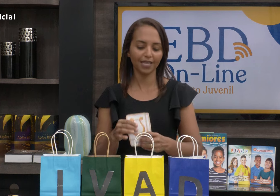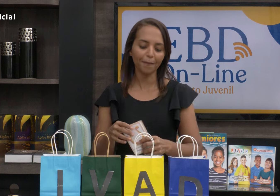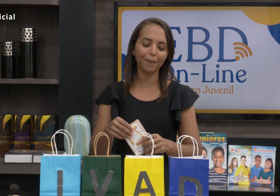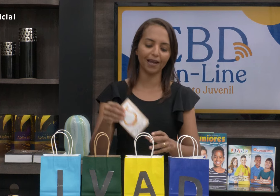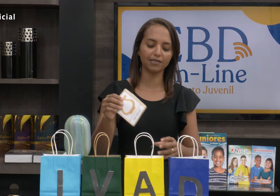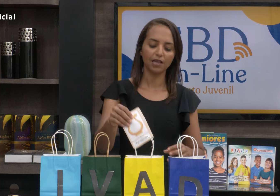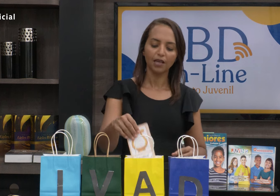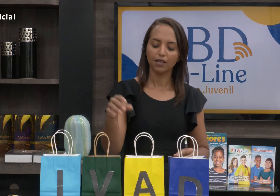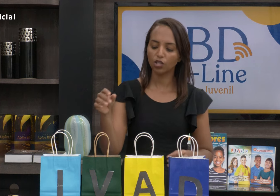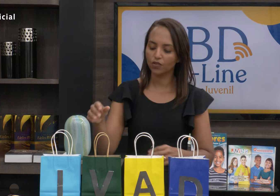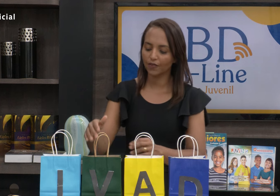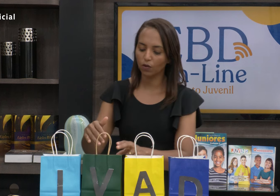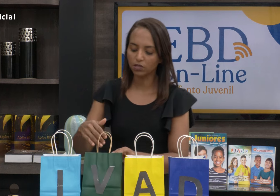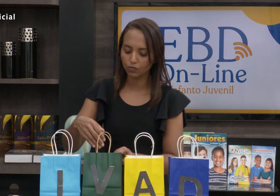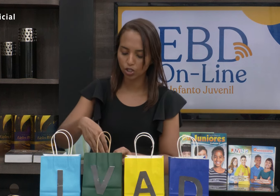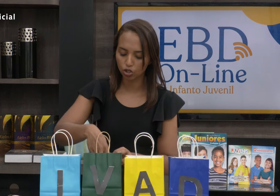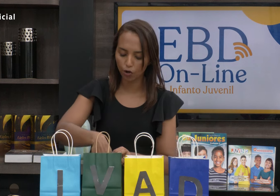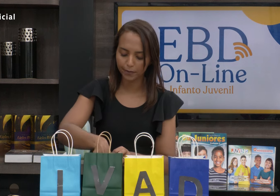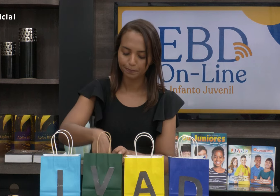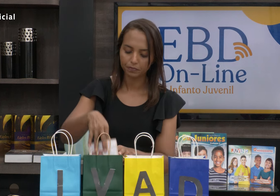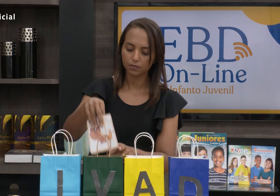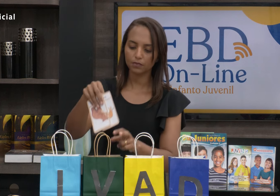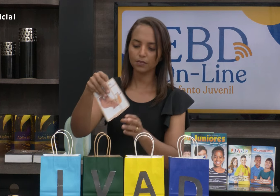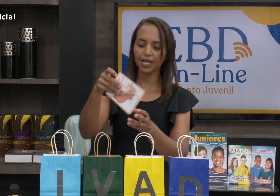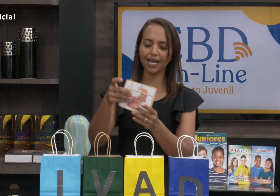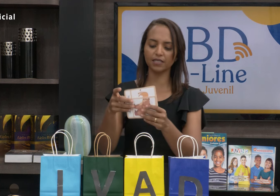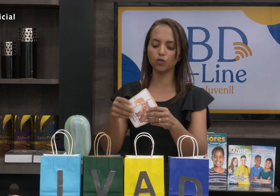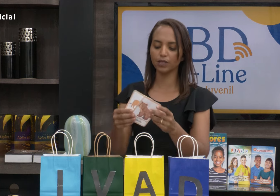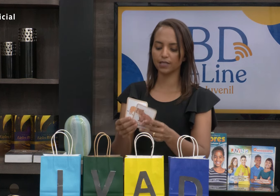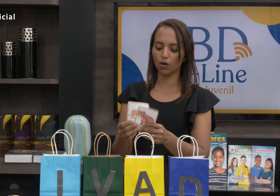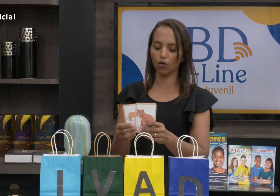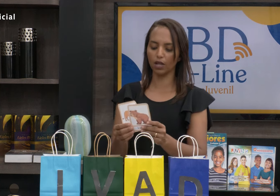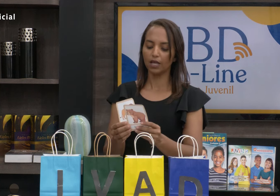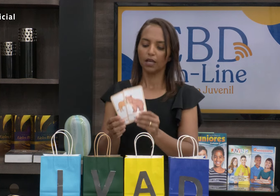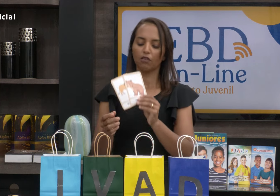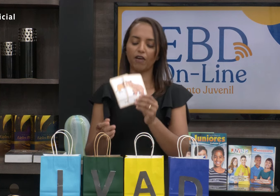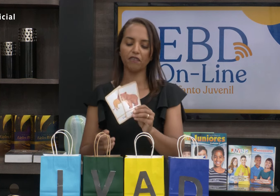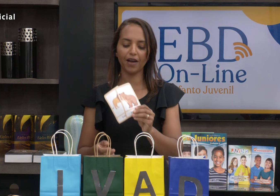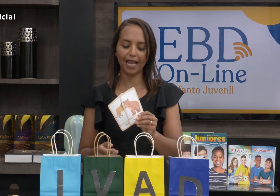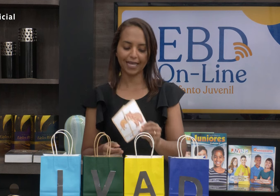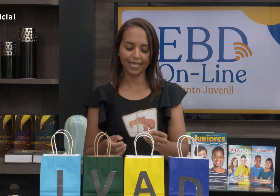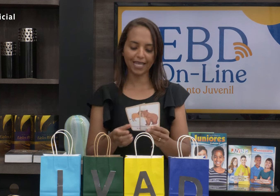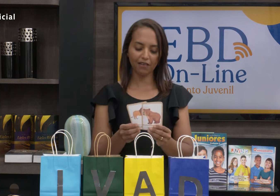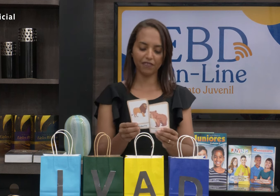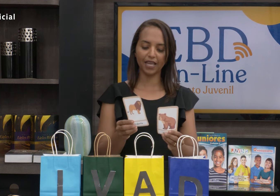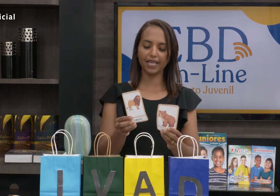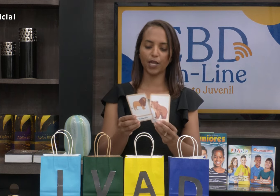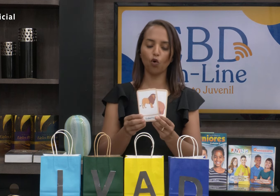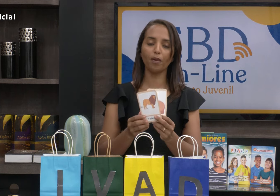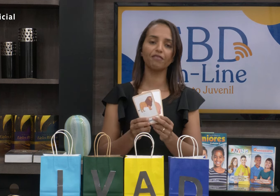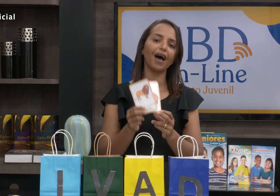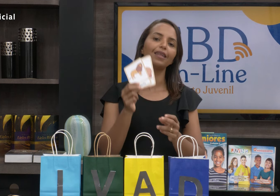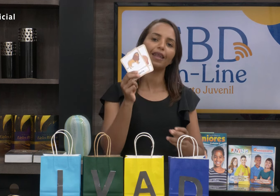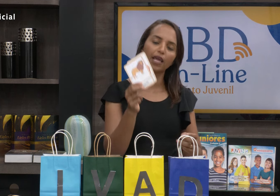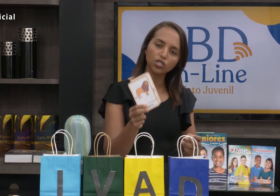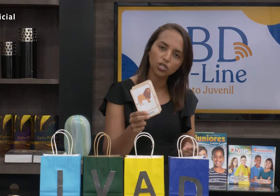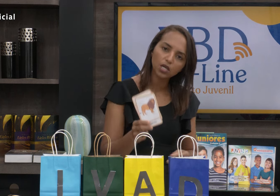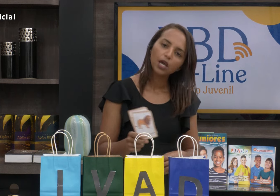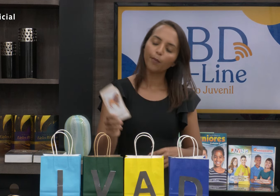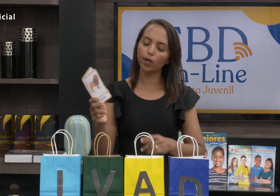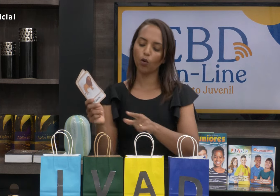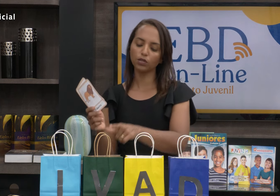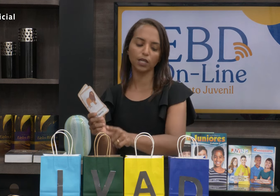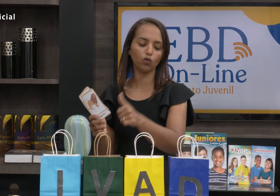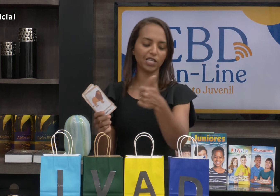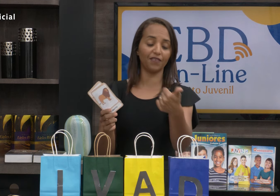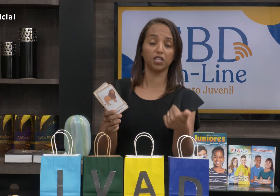calmas e em paz. Então, você vai contando a história, a segunda sacola vai falar que Davi, ele era um homem valente,